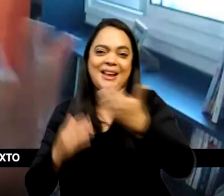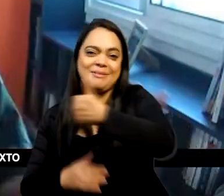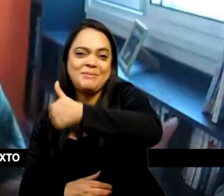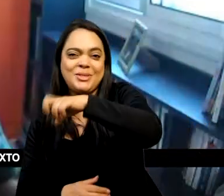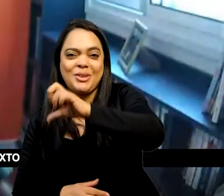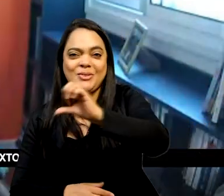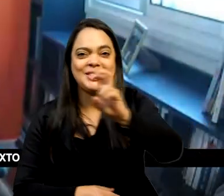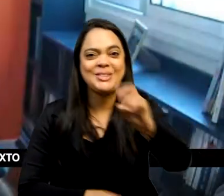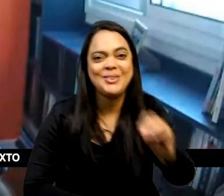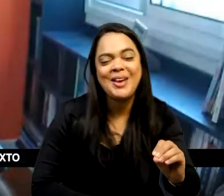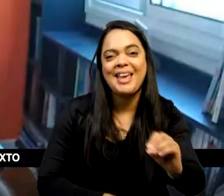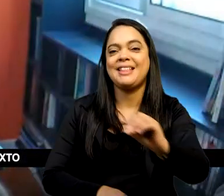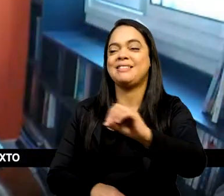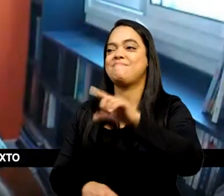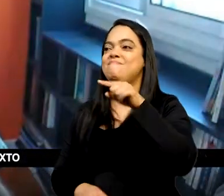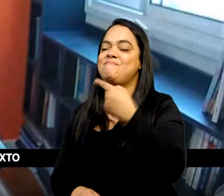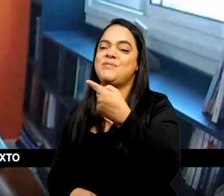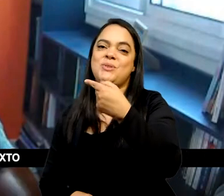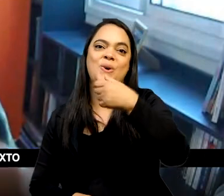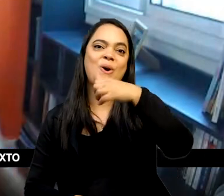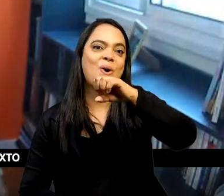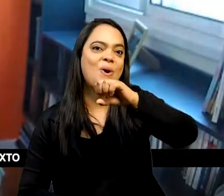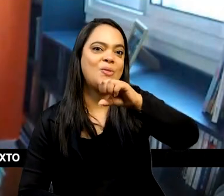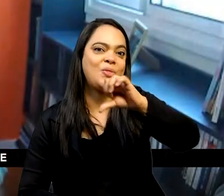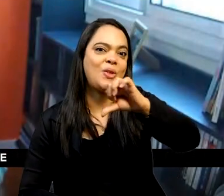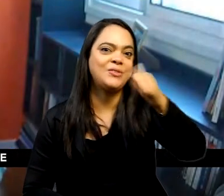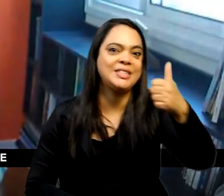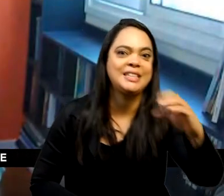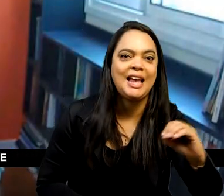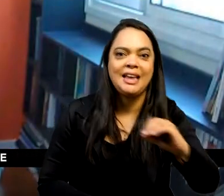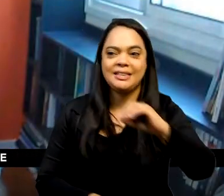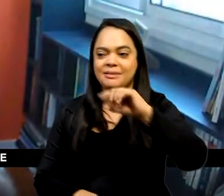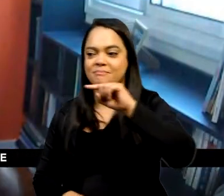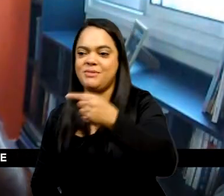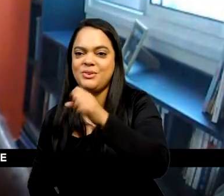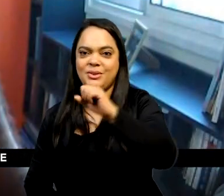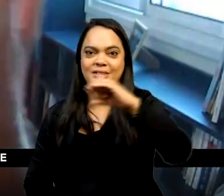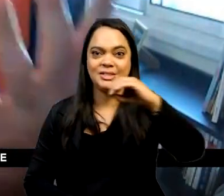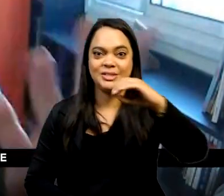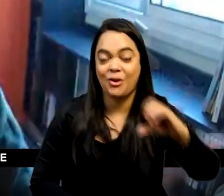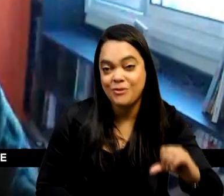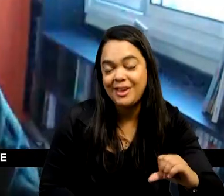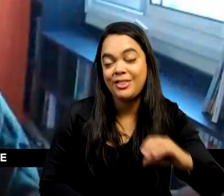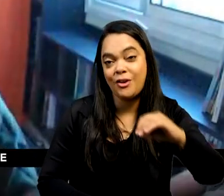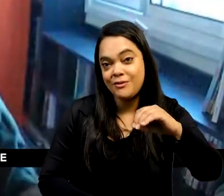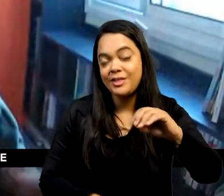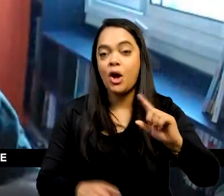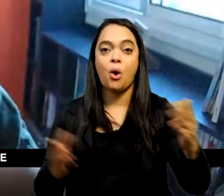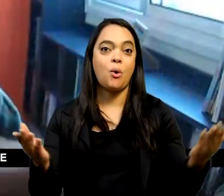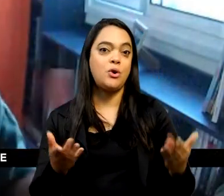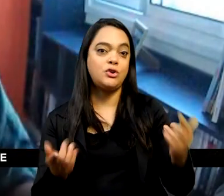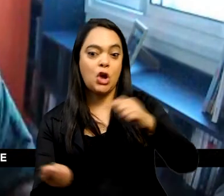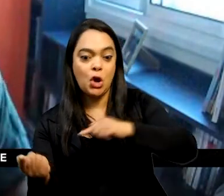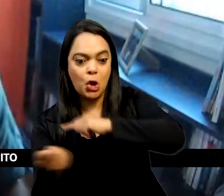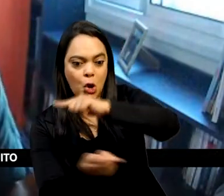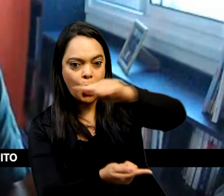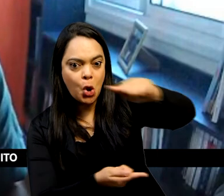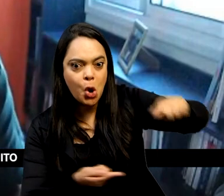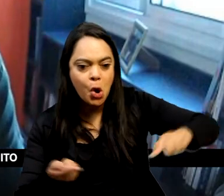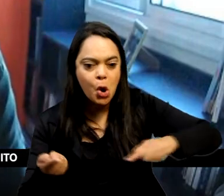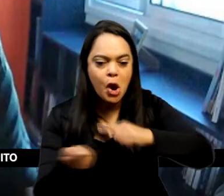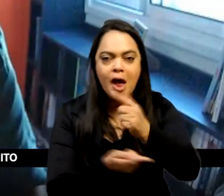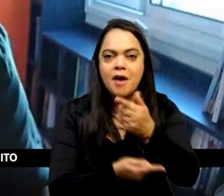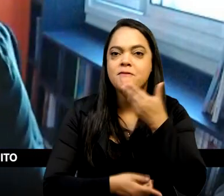ou em 1890. Então, hoje, o contexto de globalização, com todos os seus efeitos deletérios, que eles possam ter numa série de